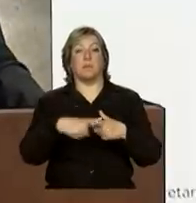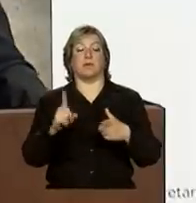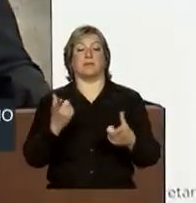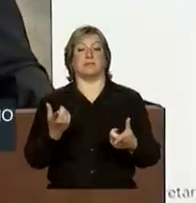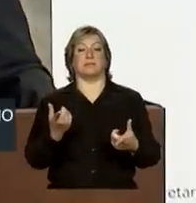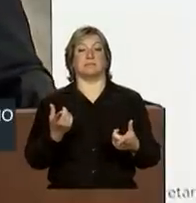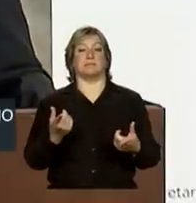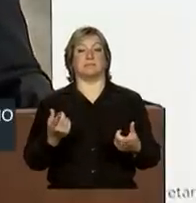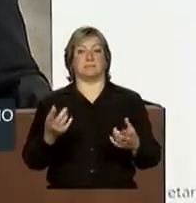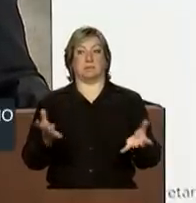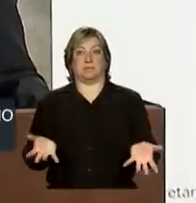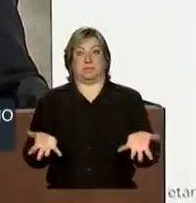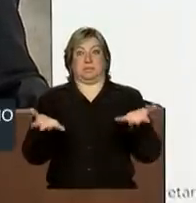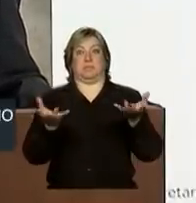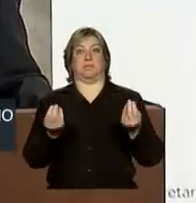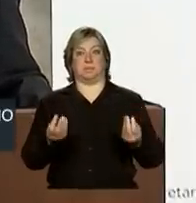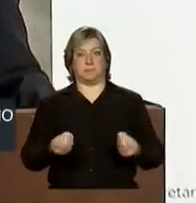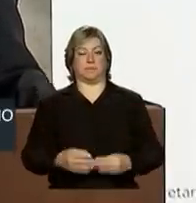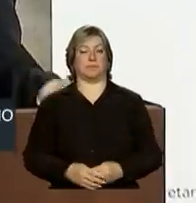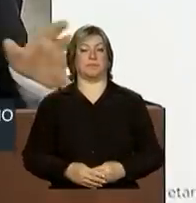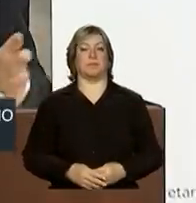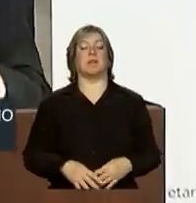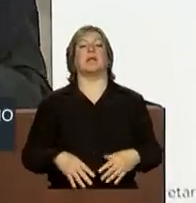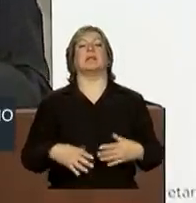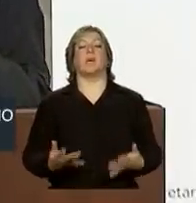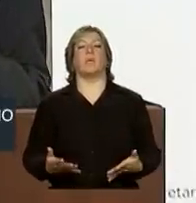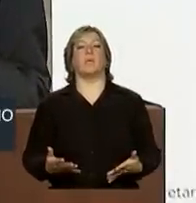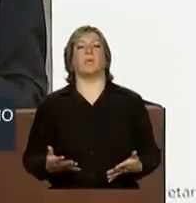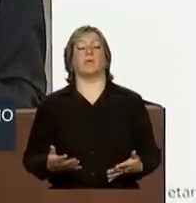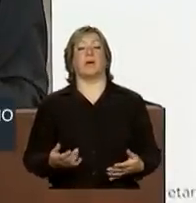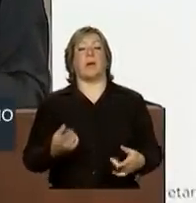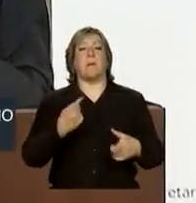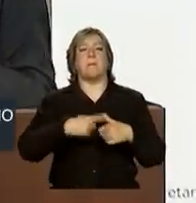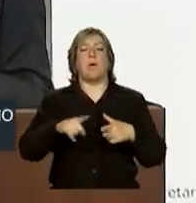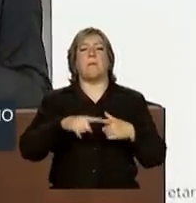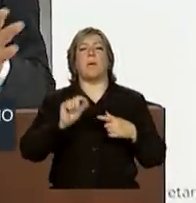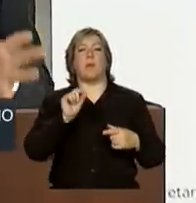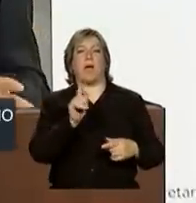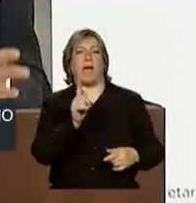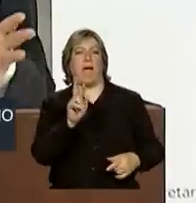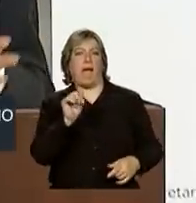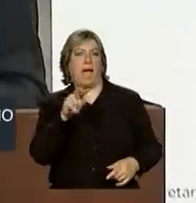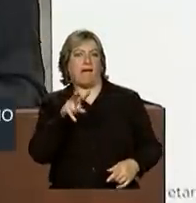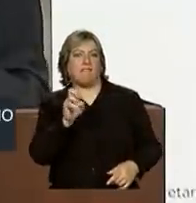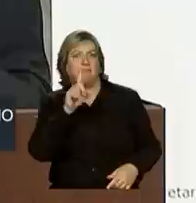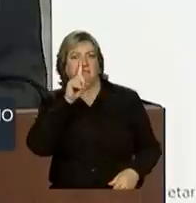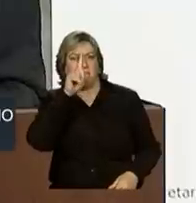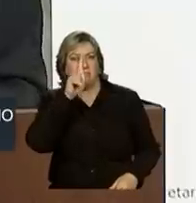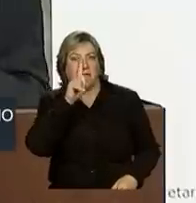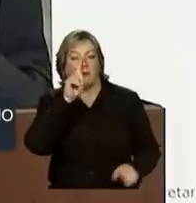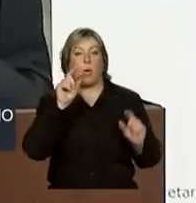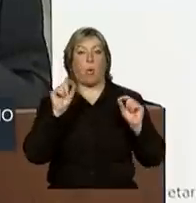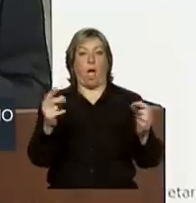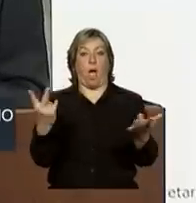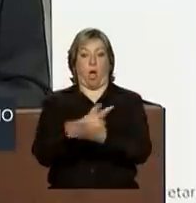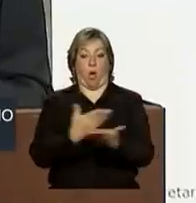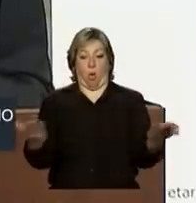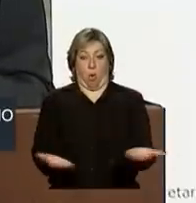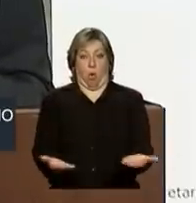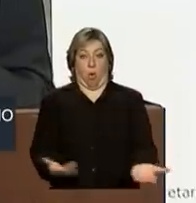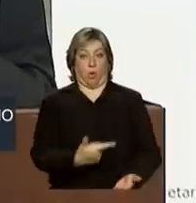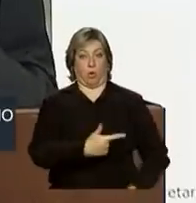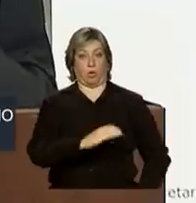crescentes. Eu diria que, em termos de gravidade, o que está acontecendo hoje, 2012,